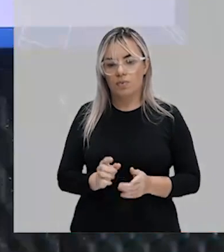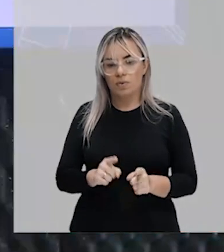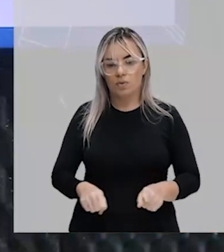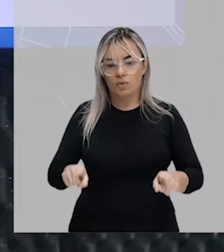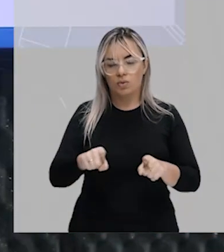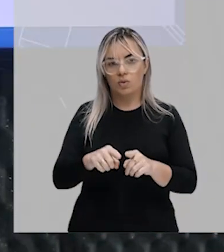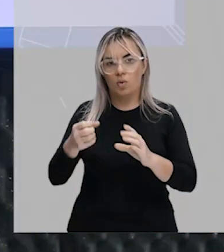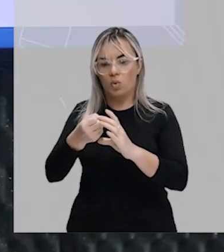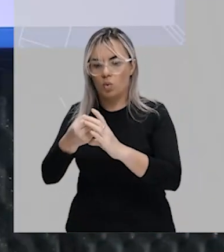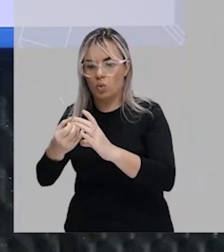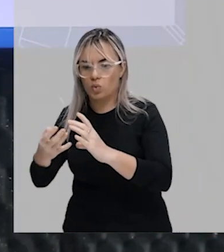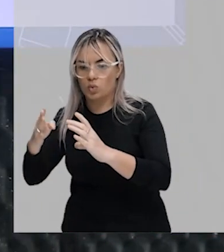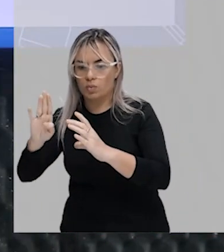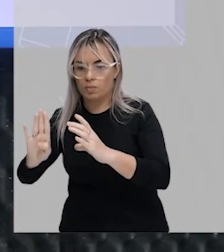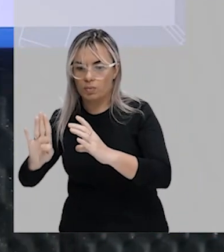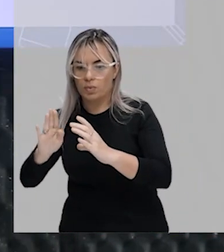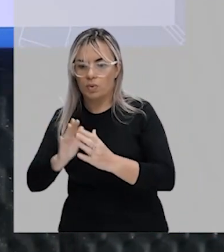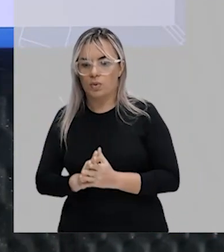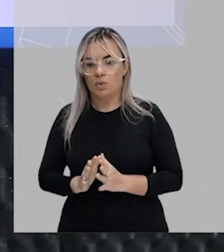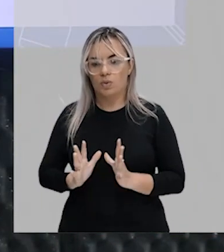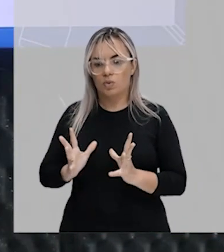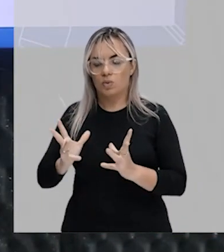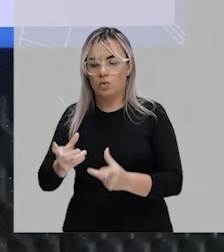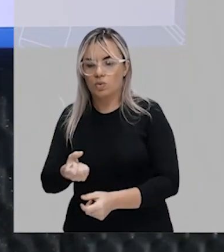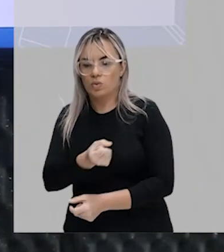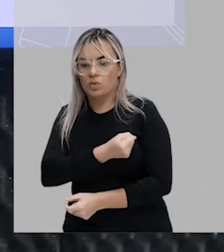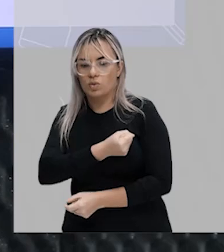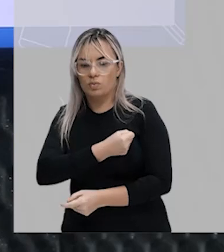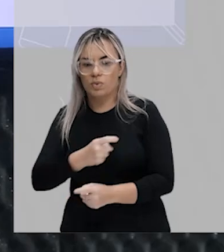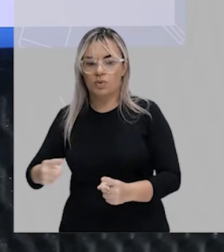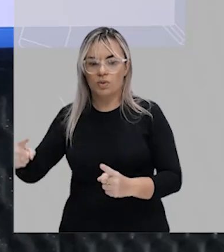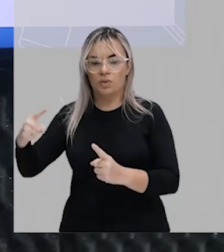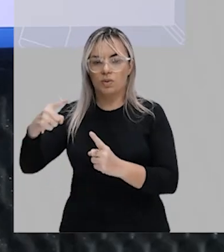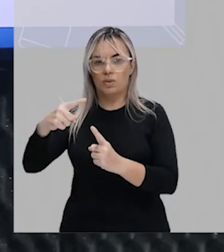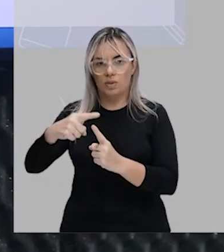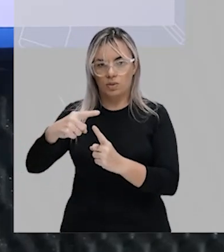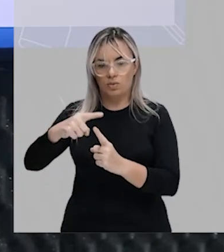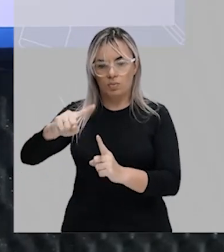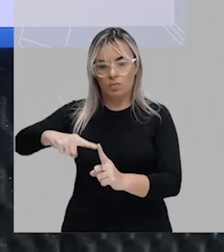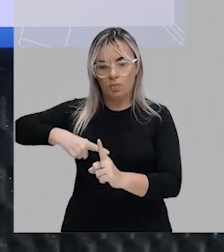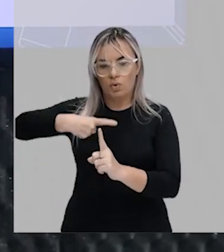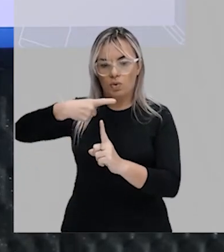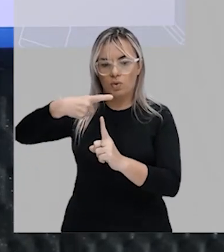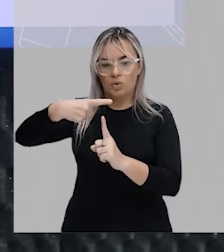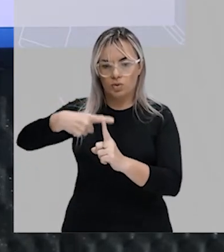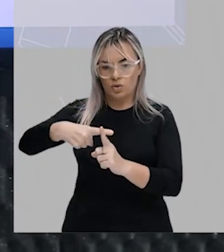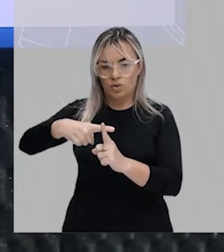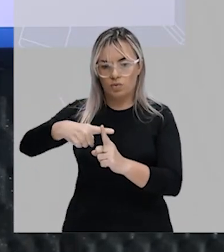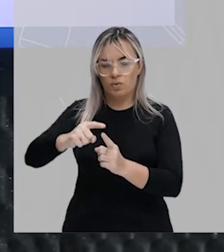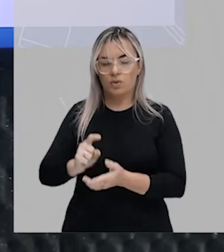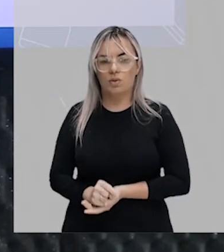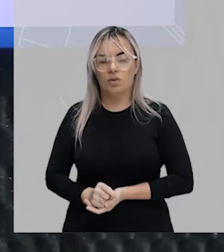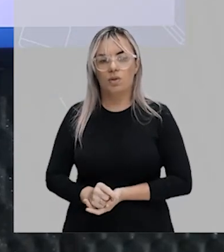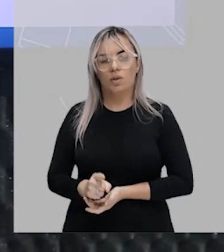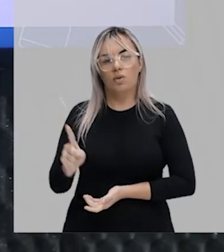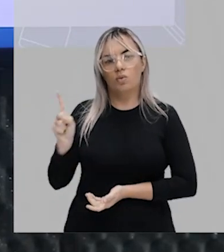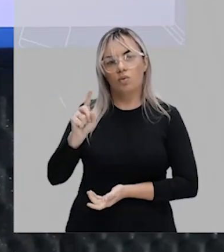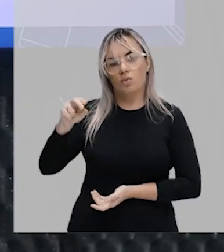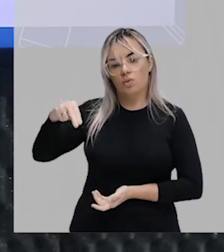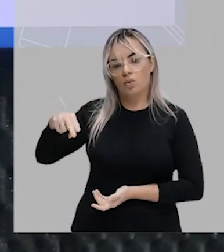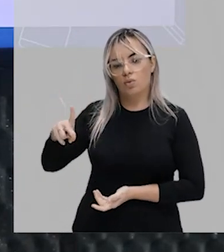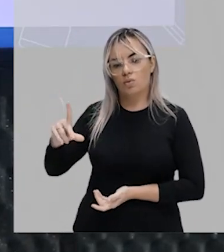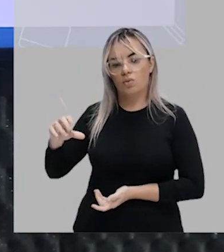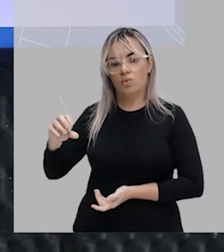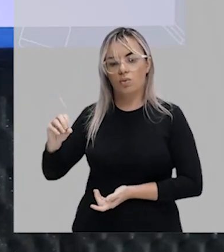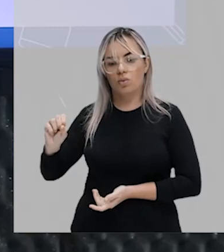também o conjunto B formado por todos os números inteiros positivos, não